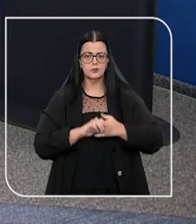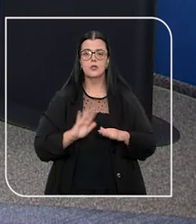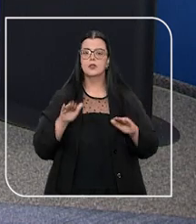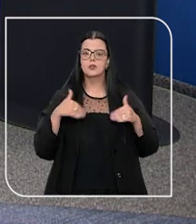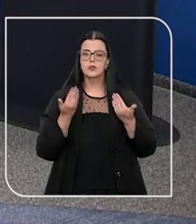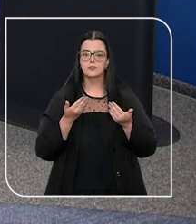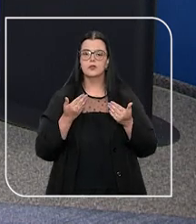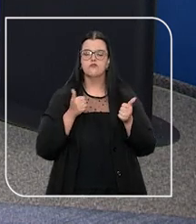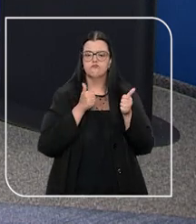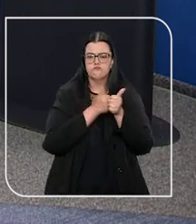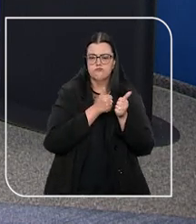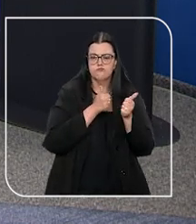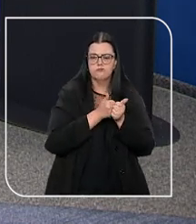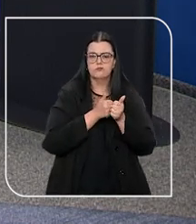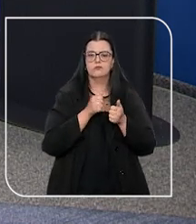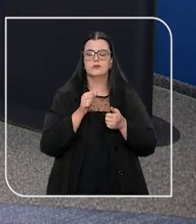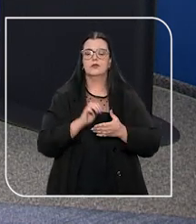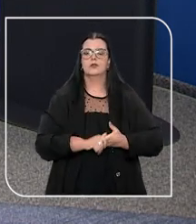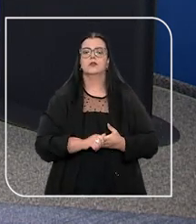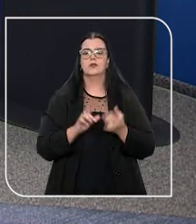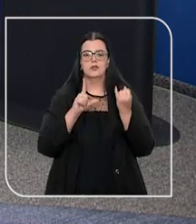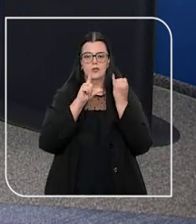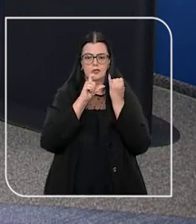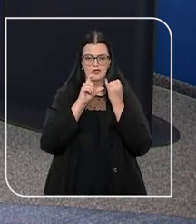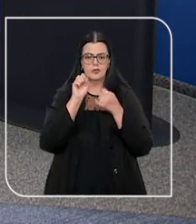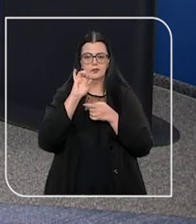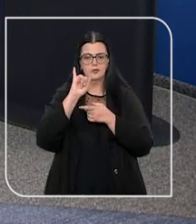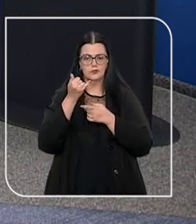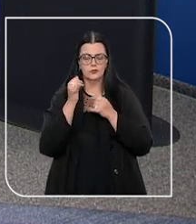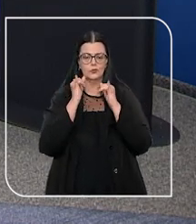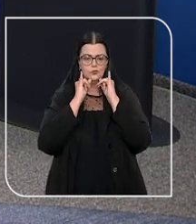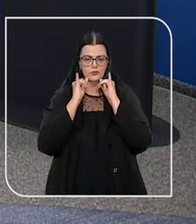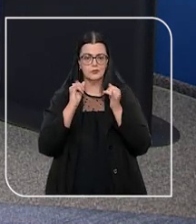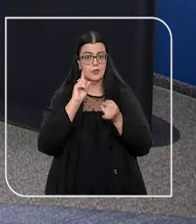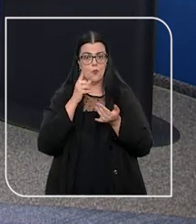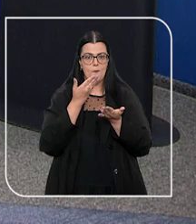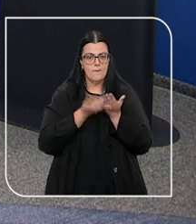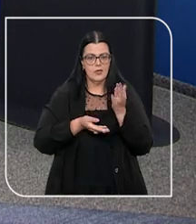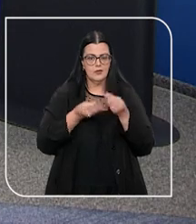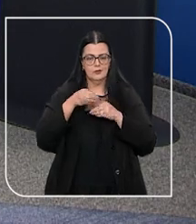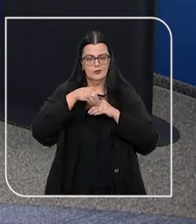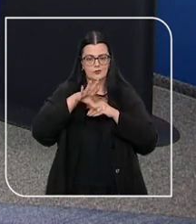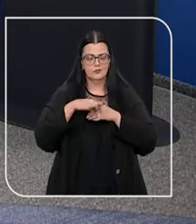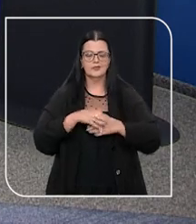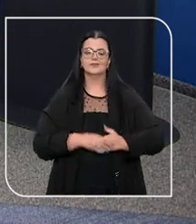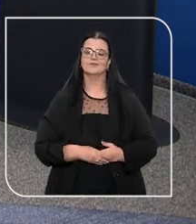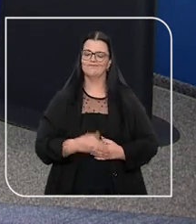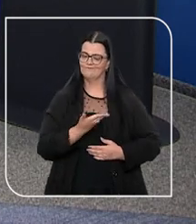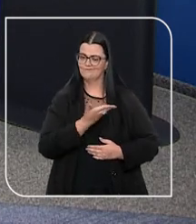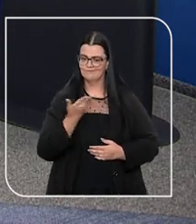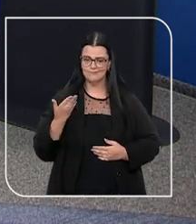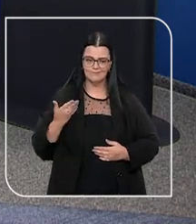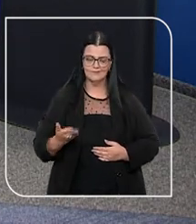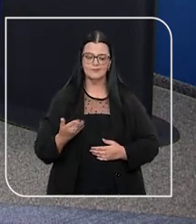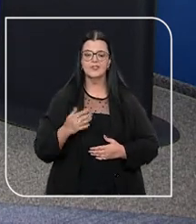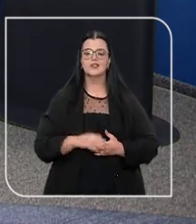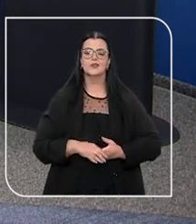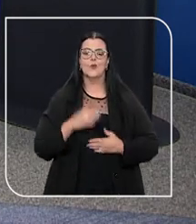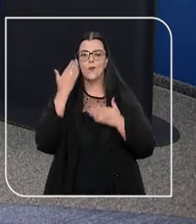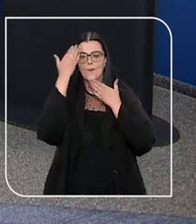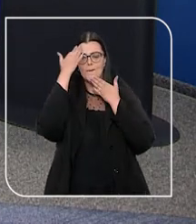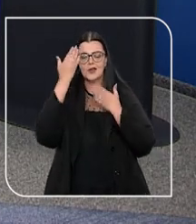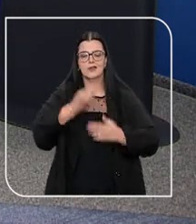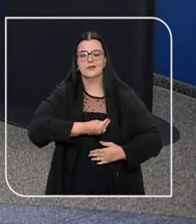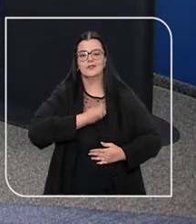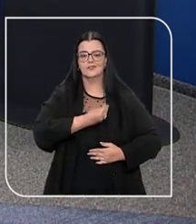siga o nosso perfil no Instagram, arroba STJ Notícias, para não perder nenhuma dica. Então, fica a dica. Bárbara, muito obrigada